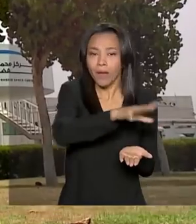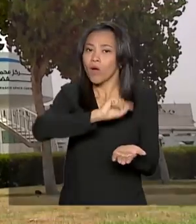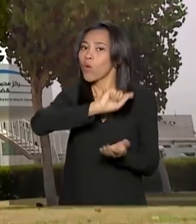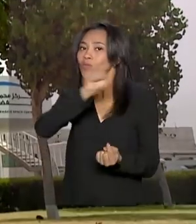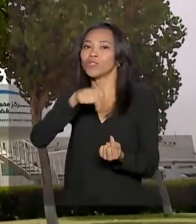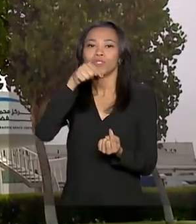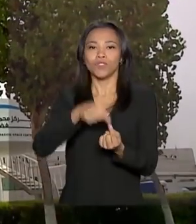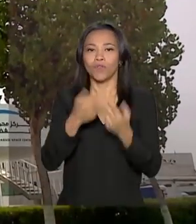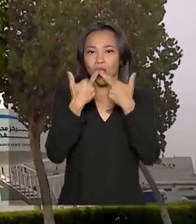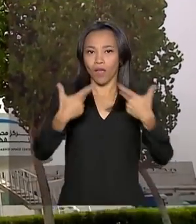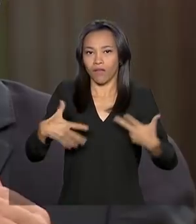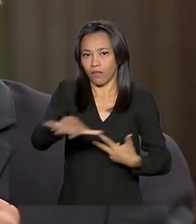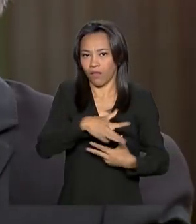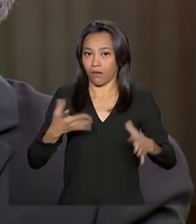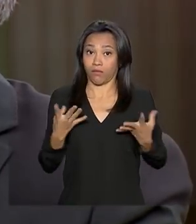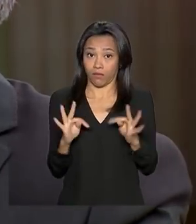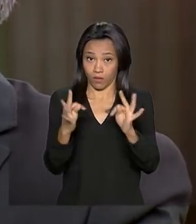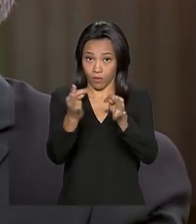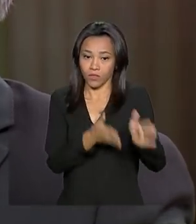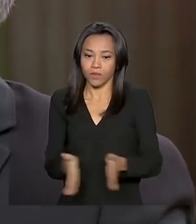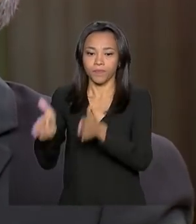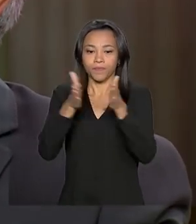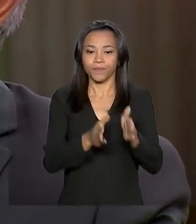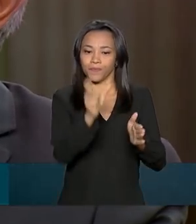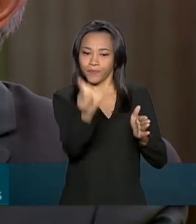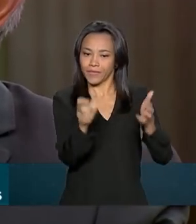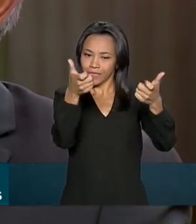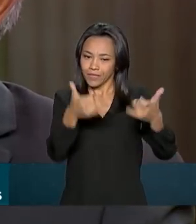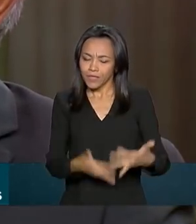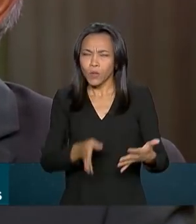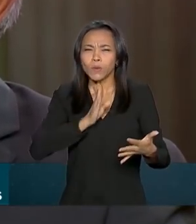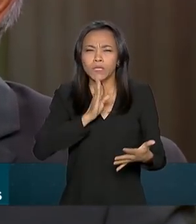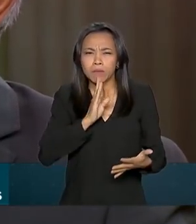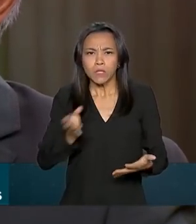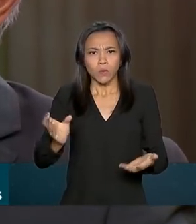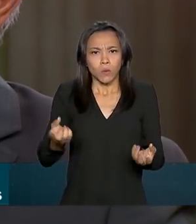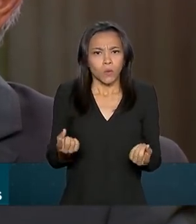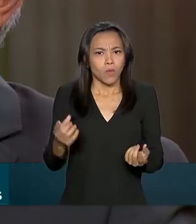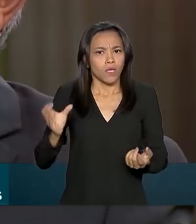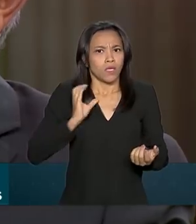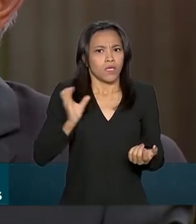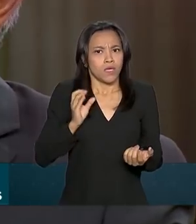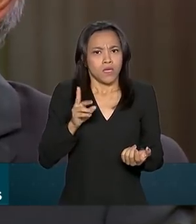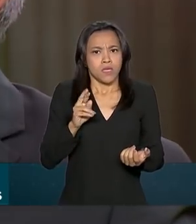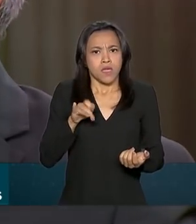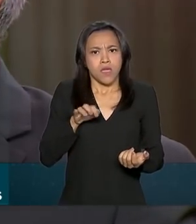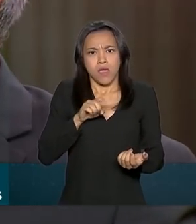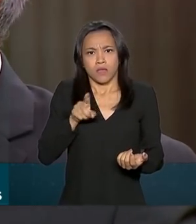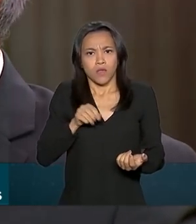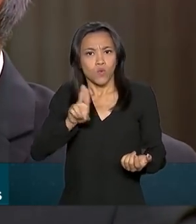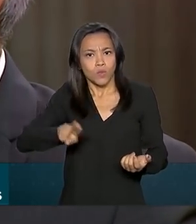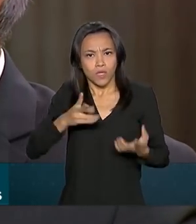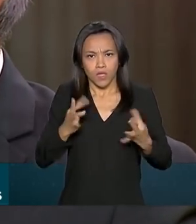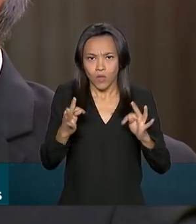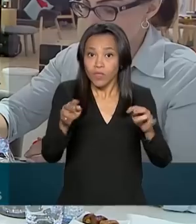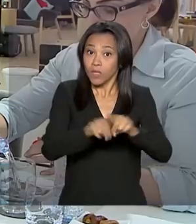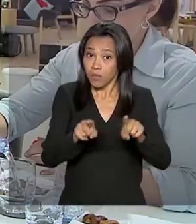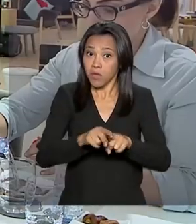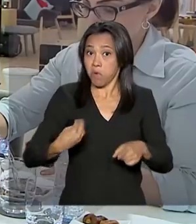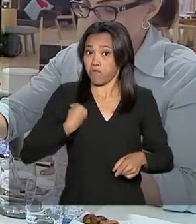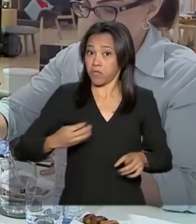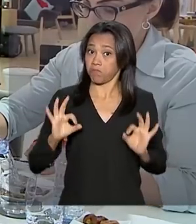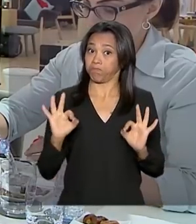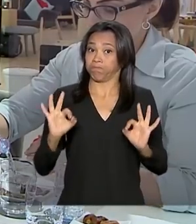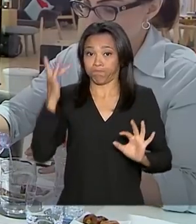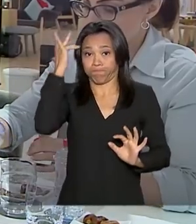inovação tecnológica. Produzir conhecimento, produzir riqueza para o país através da tecnologia e contribuir para a qualidade de vida. A